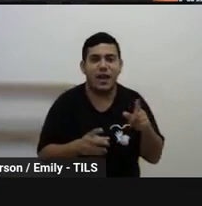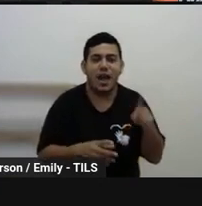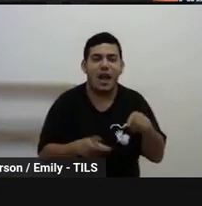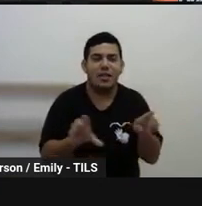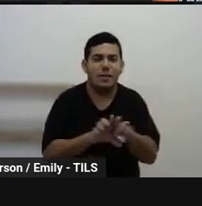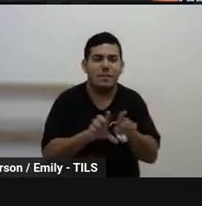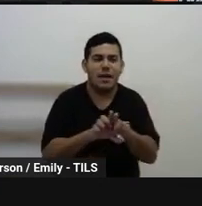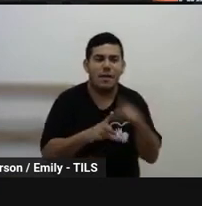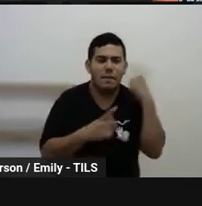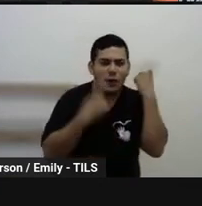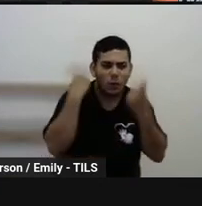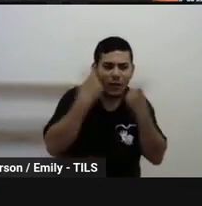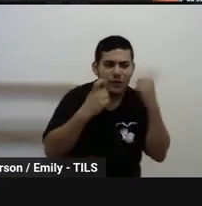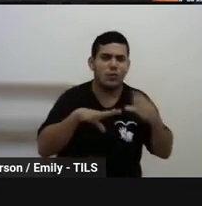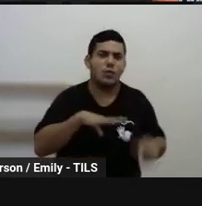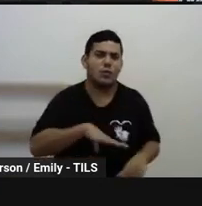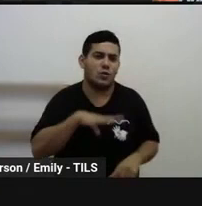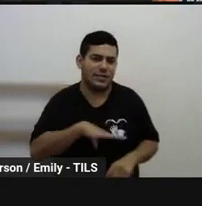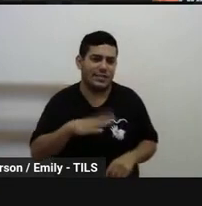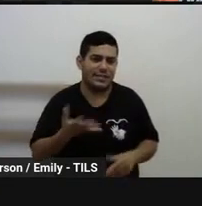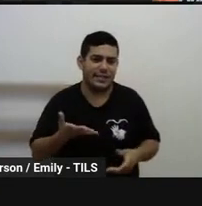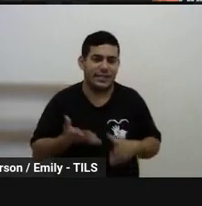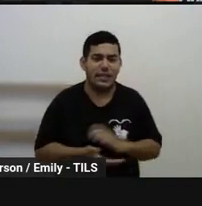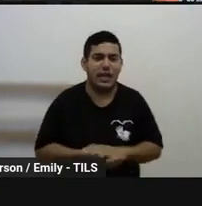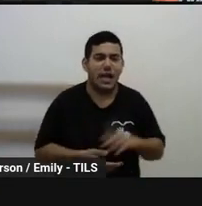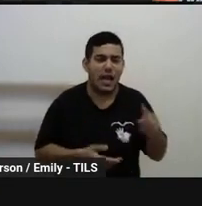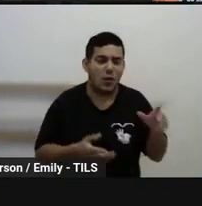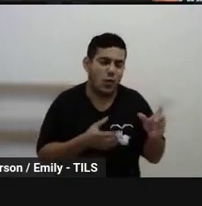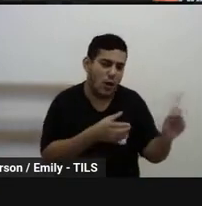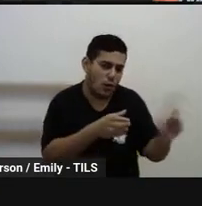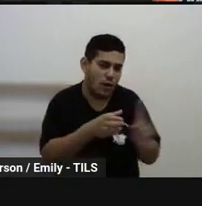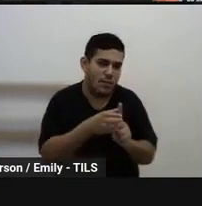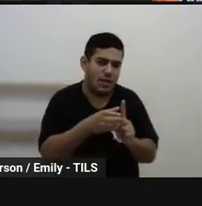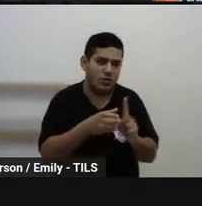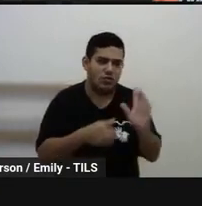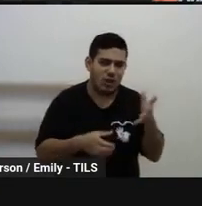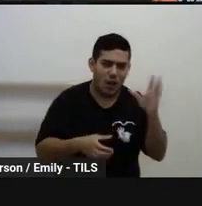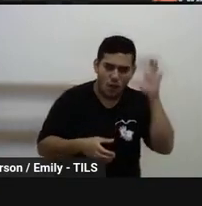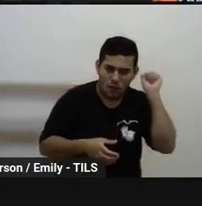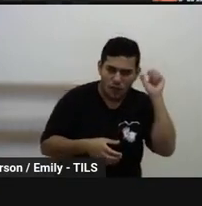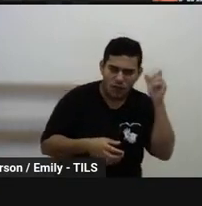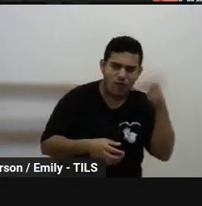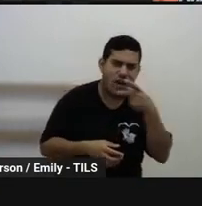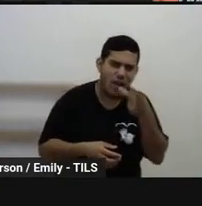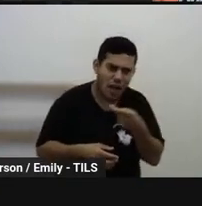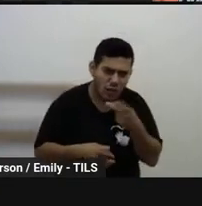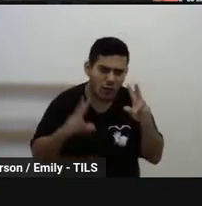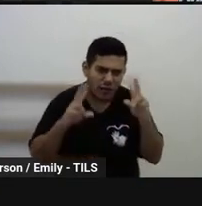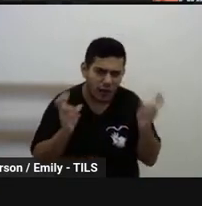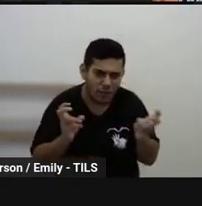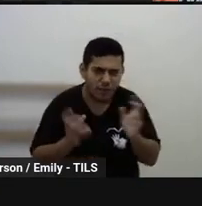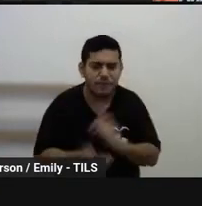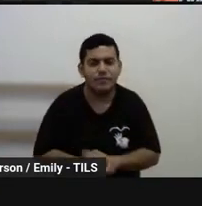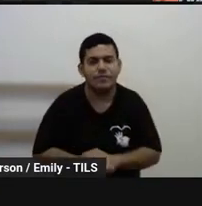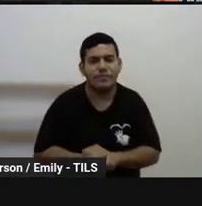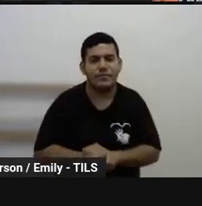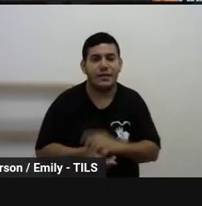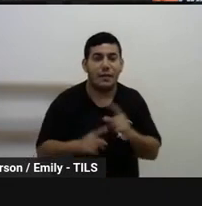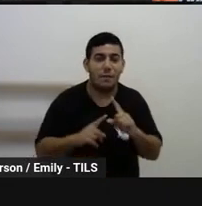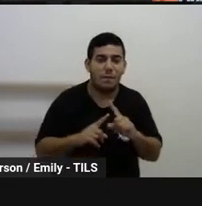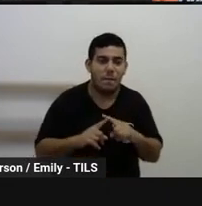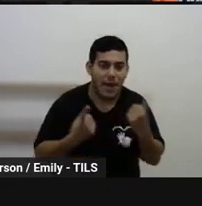preocupação com o português como língua de acolhimento, não sei se vocês já ouviram falar, né, sobre esse termo, mas,